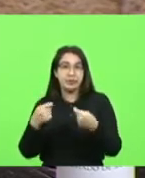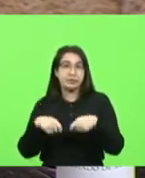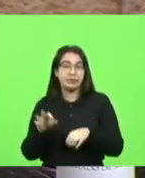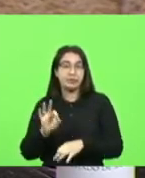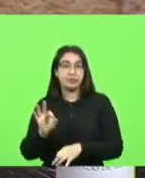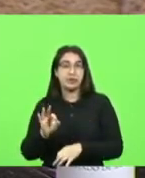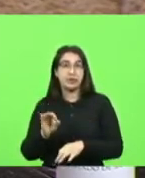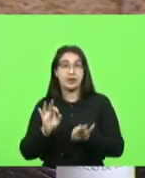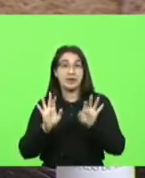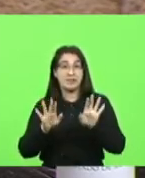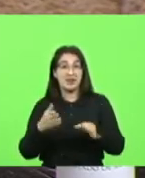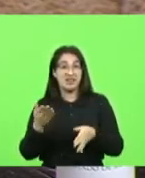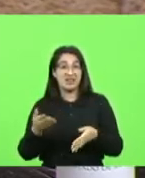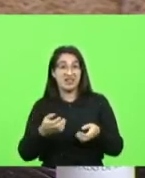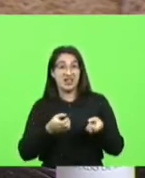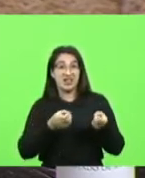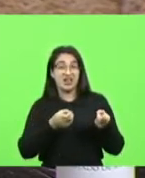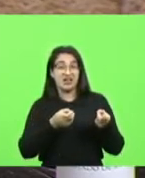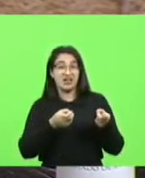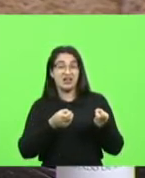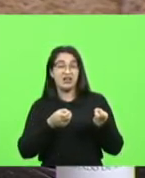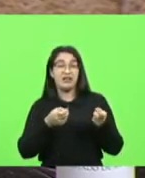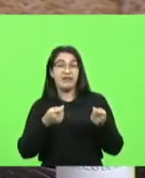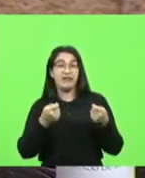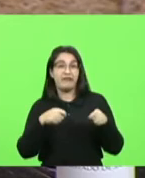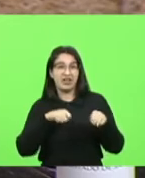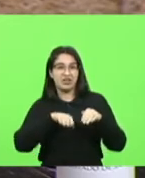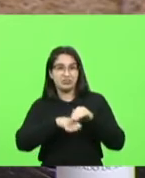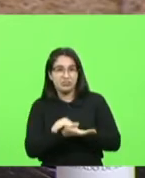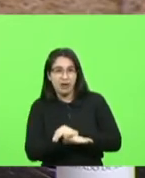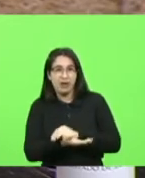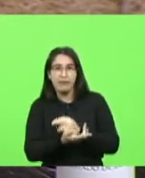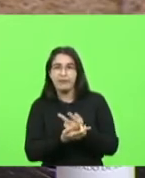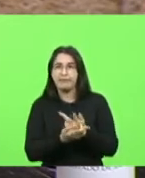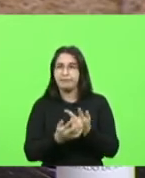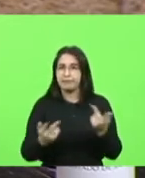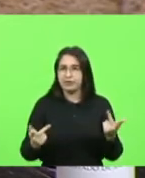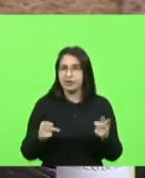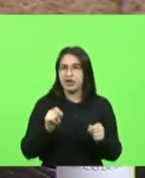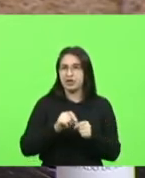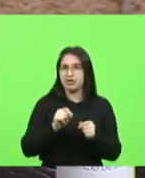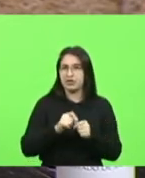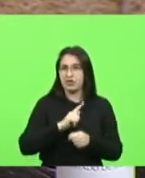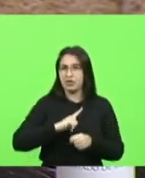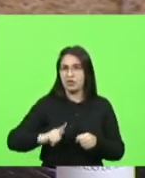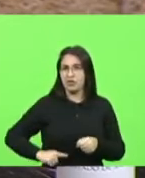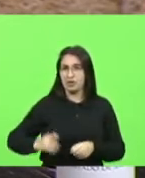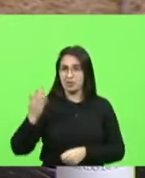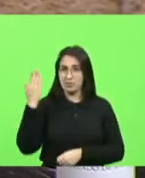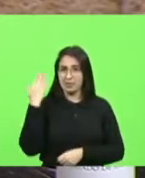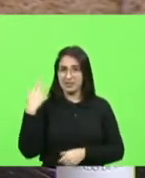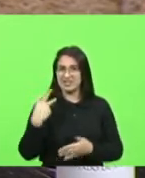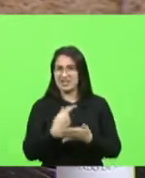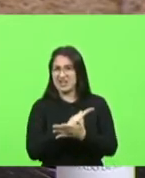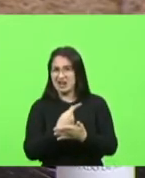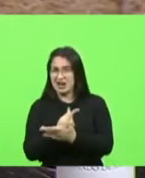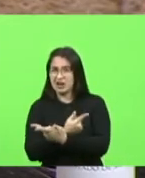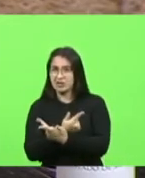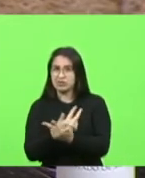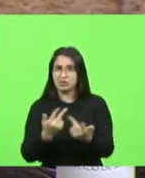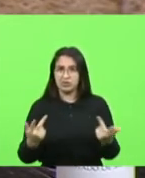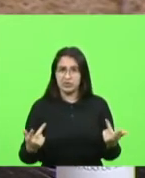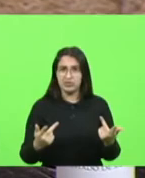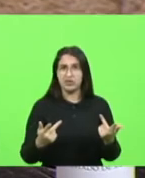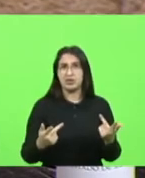mensalão merece quem fez o petrolão merece quem estava no governo aí quem esteve envolvido no escândalo do Celso